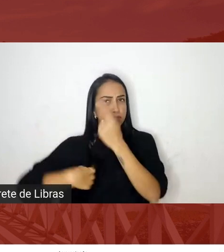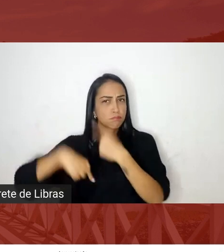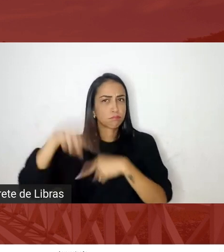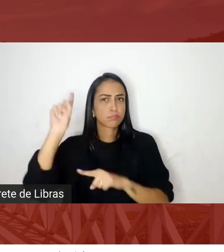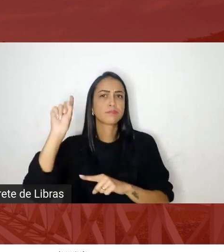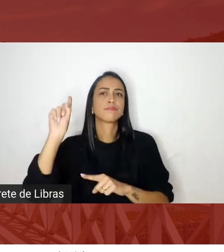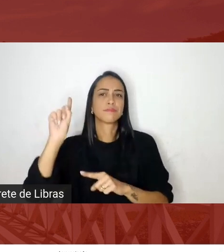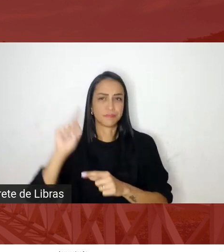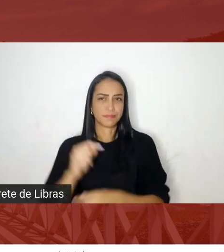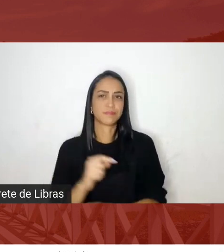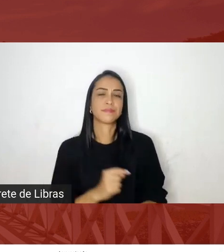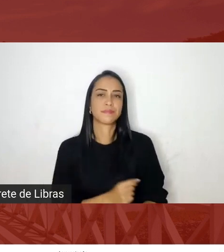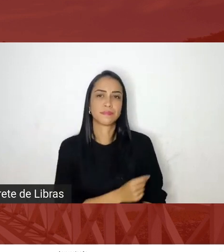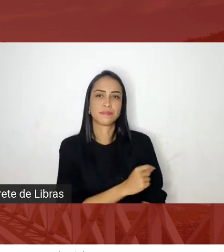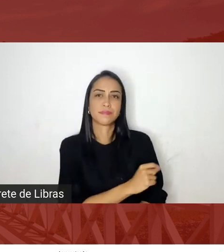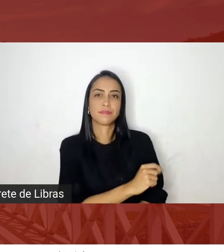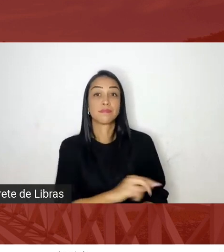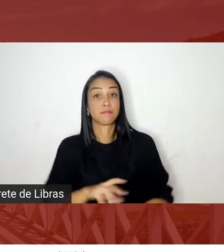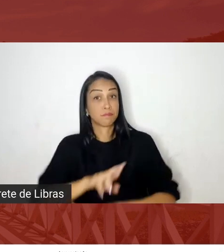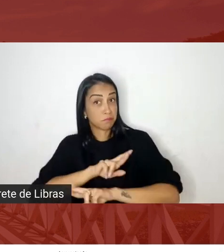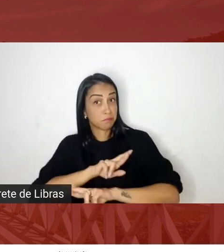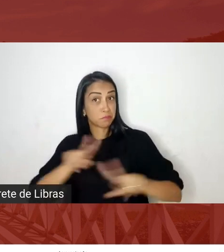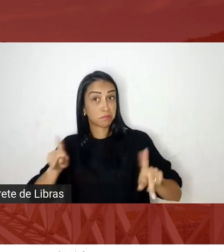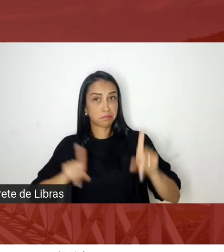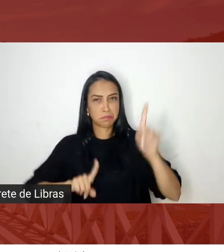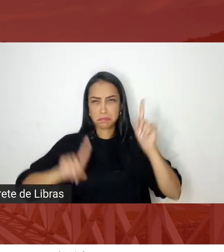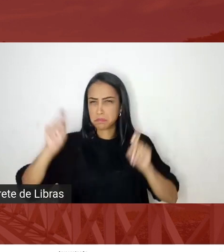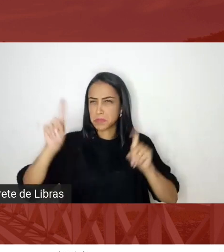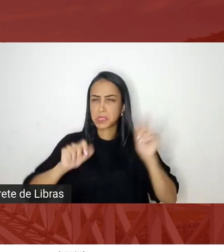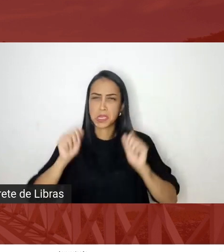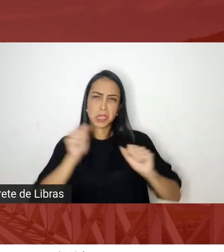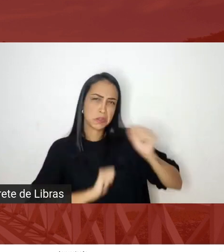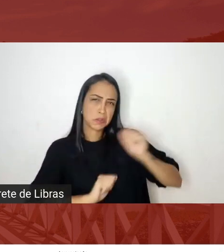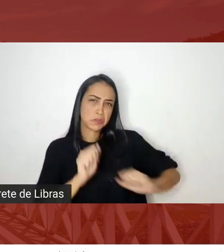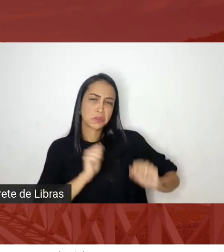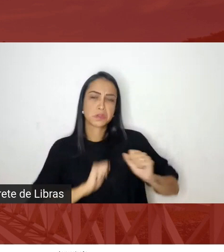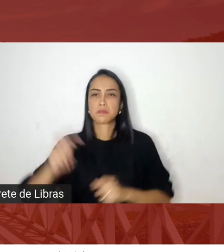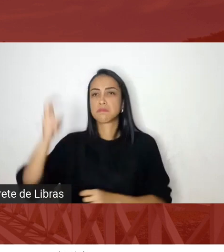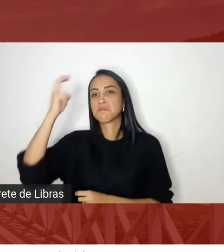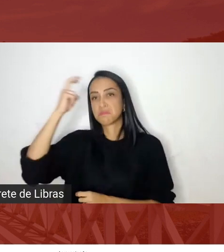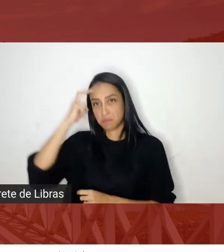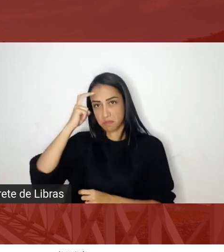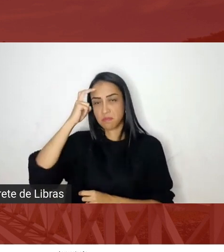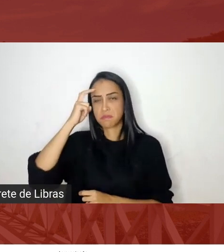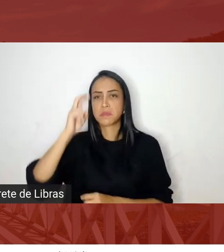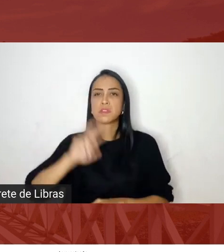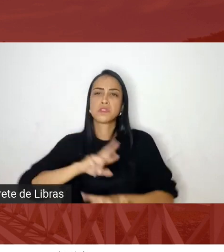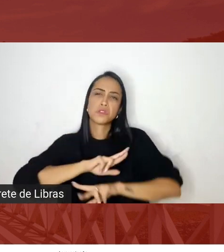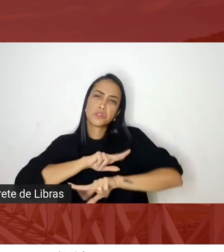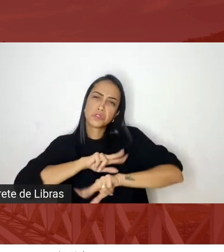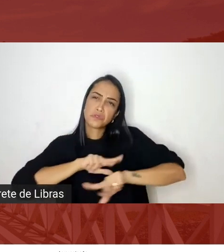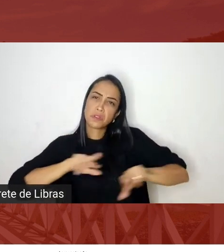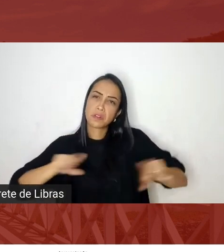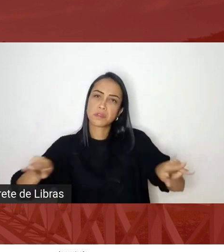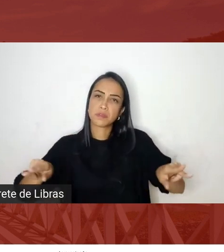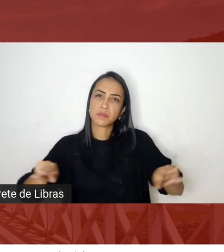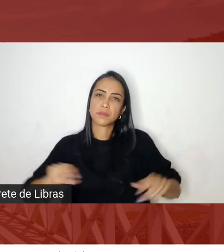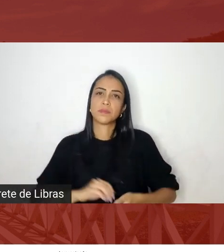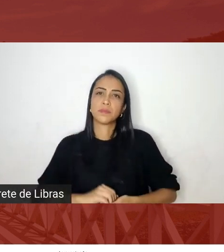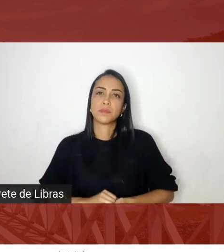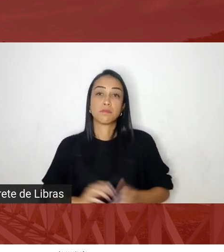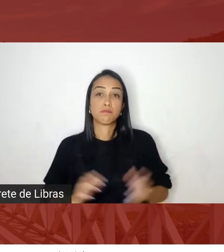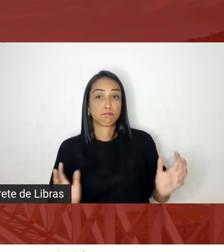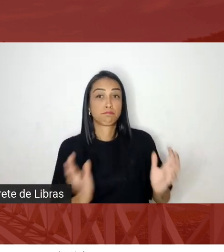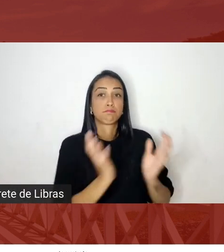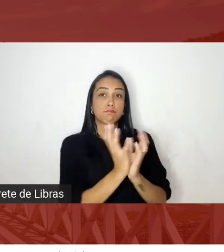as diferentes expressões artísticos e culturais as diferentes os diferentes grupos de